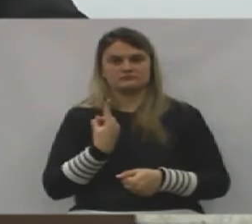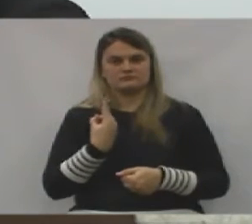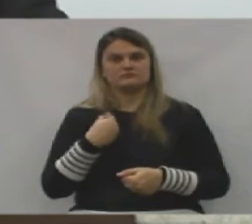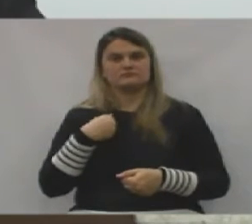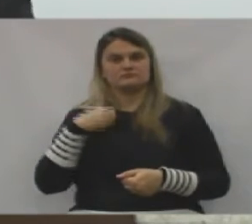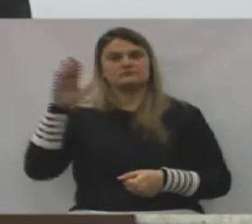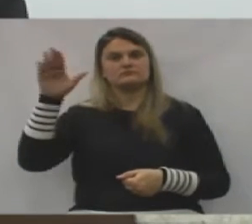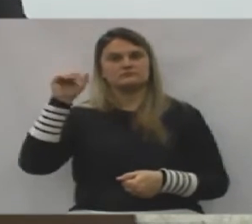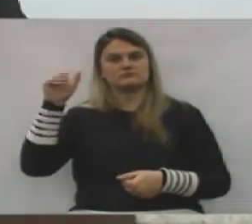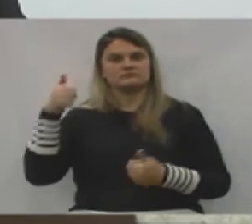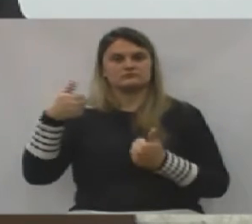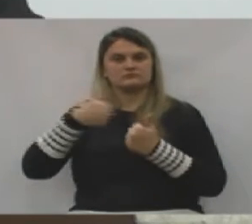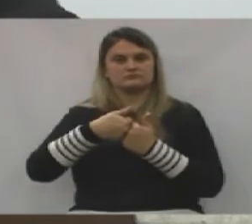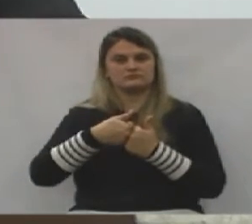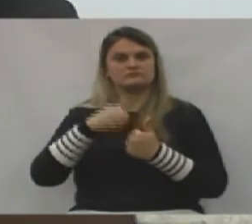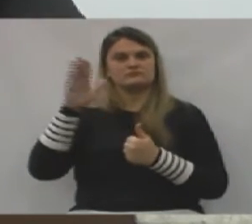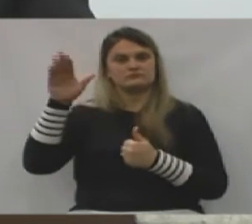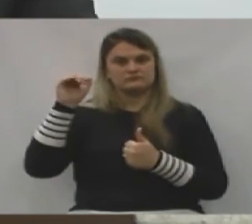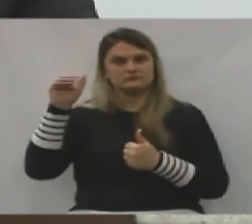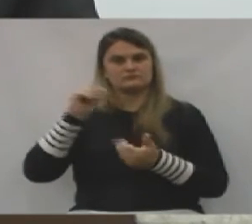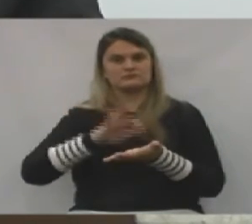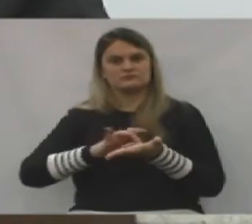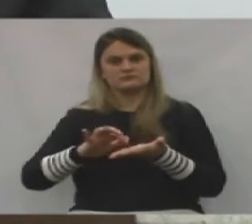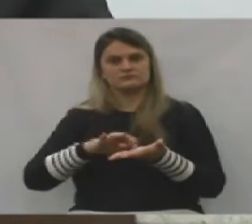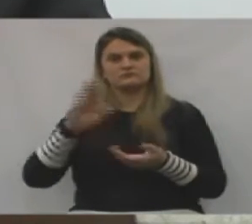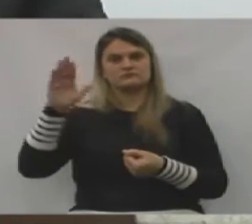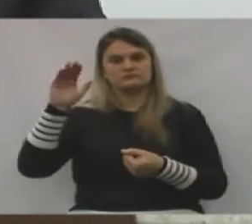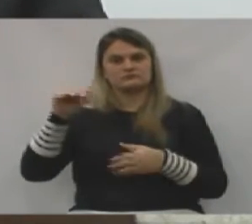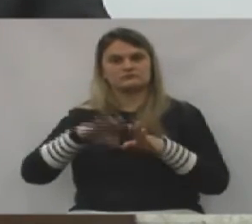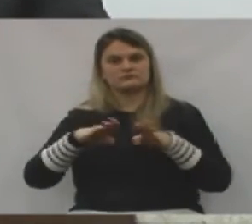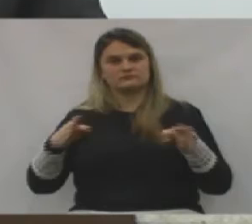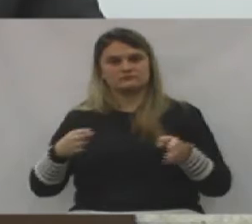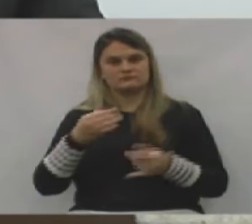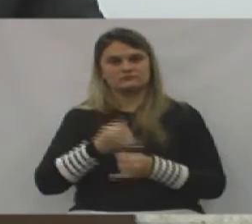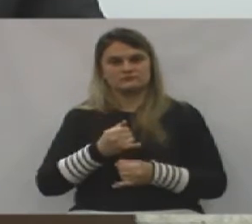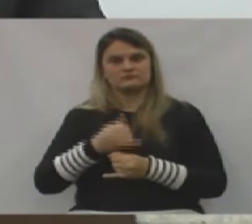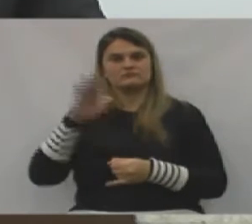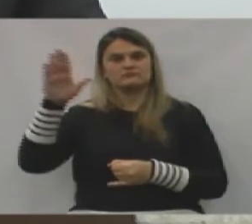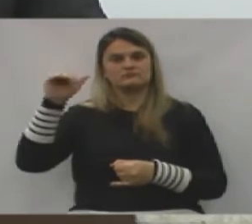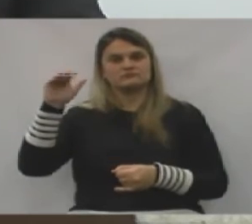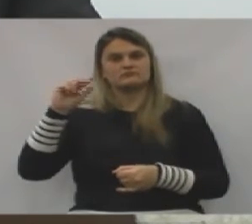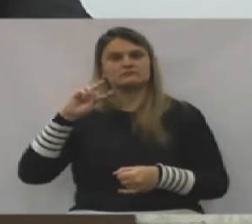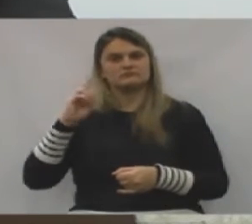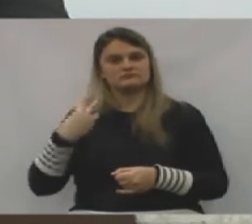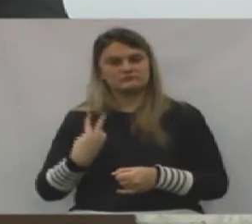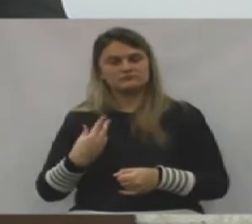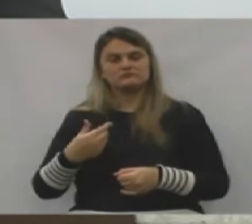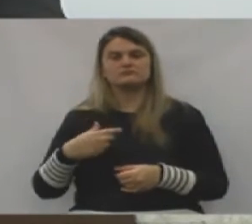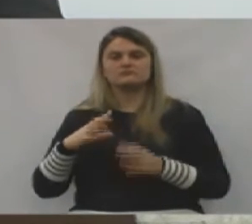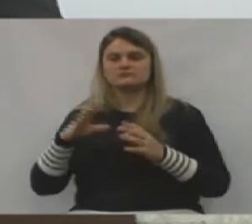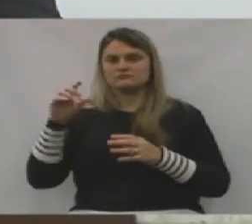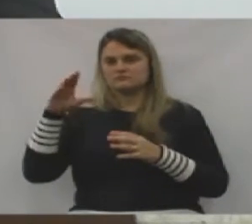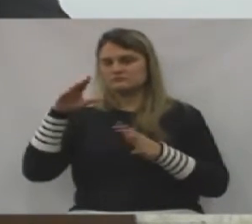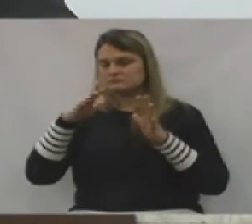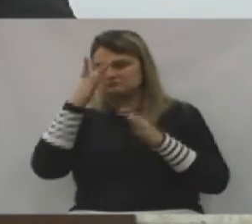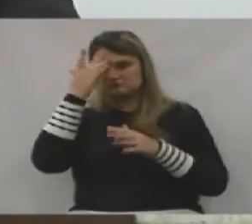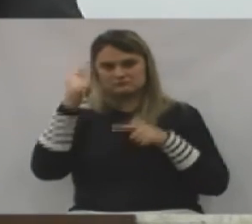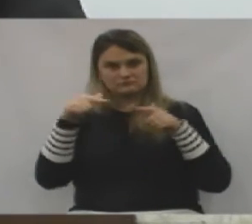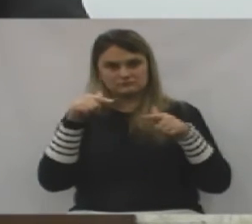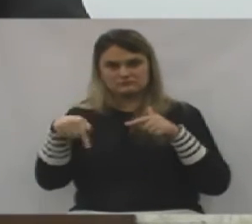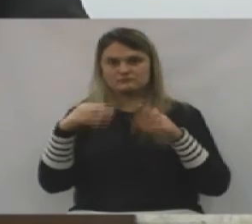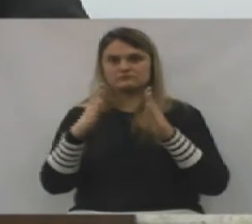Eu chamo o vice, eu chamo o secretário, eu chamo a mesa, eu chamo os vereadores, os funcionários dessa casa,